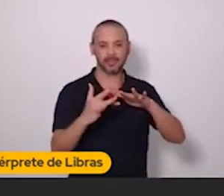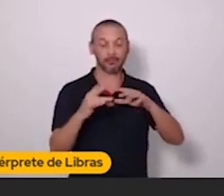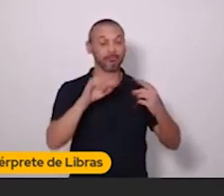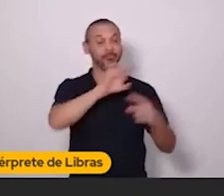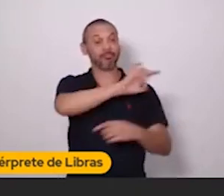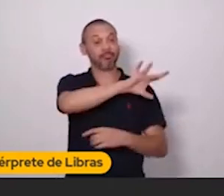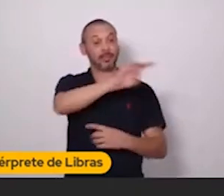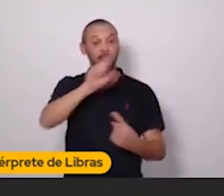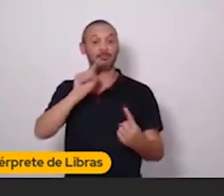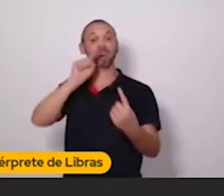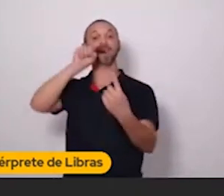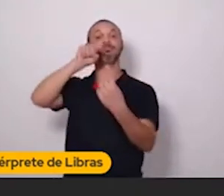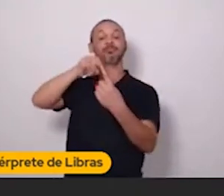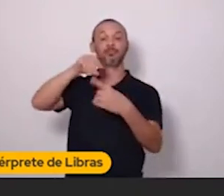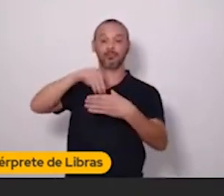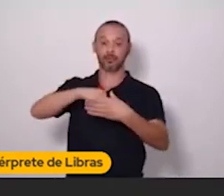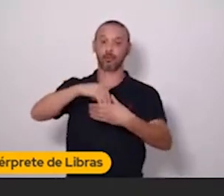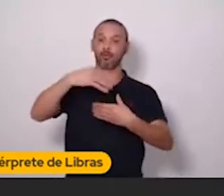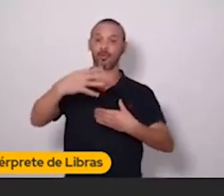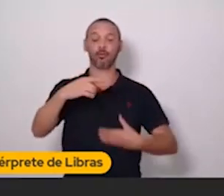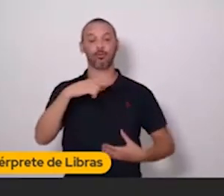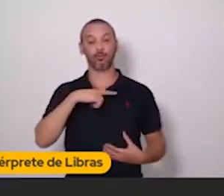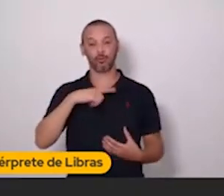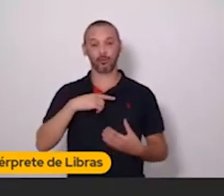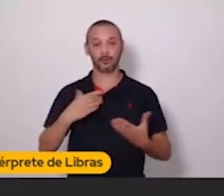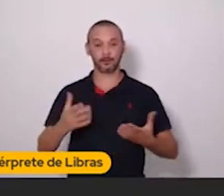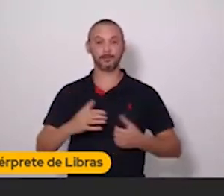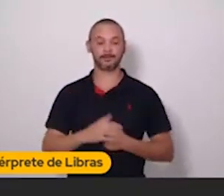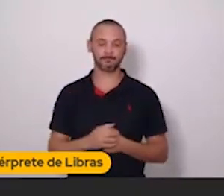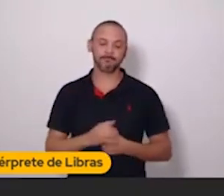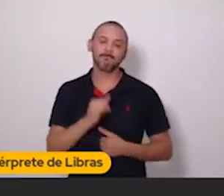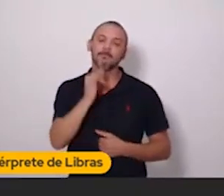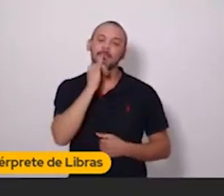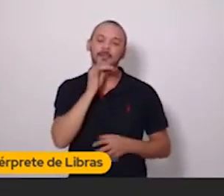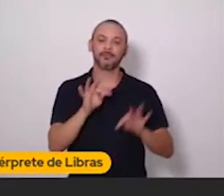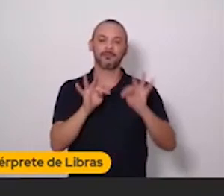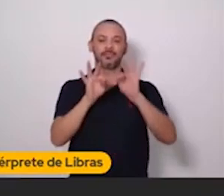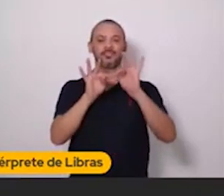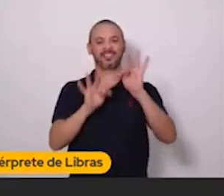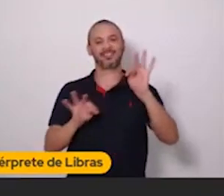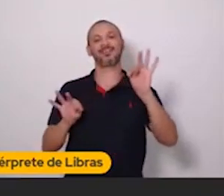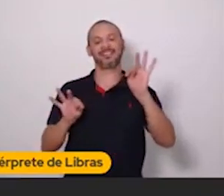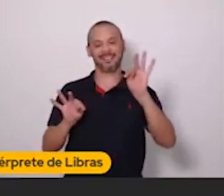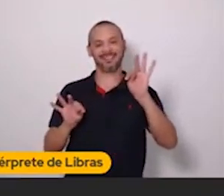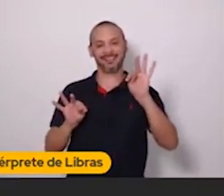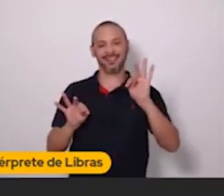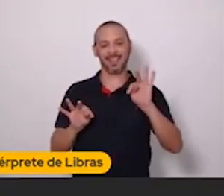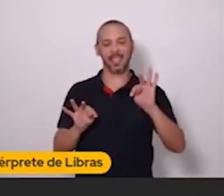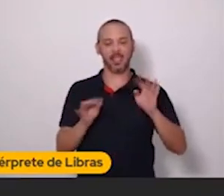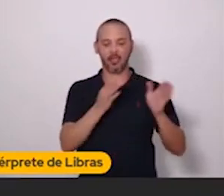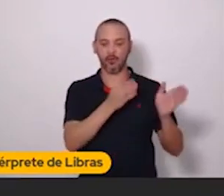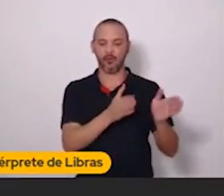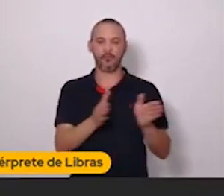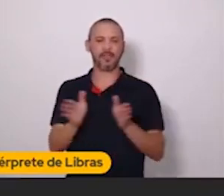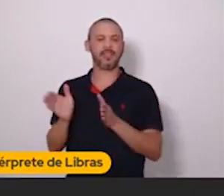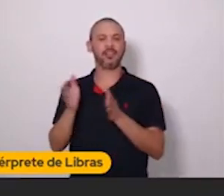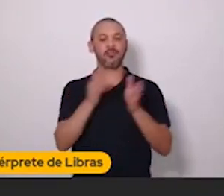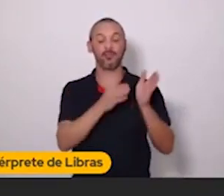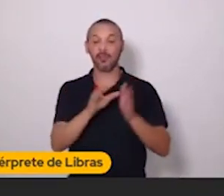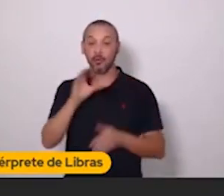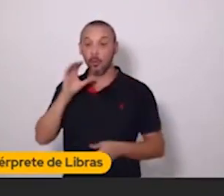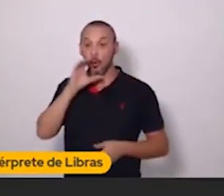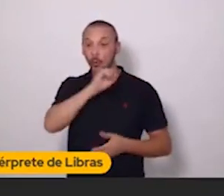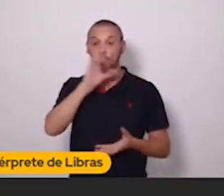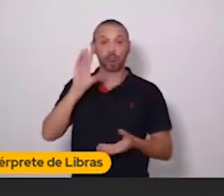diferente de criação de conteúdo. Por exemplo, o TikTok, ele é uma criação de conteúdo de vídeos curtos. Vídeos rápidos.